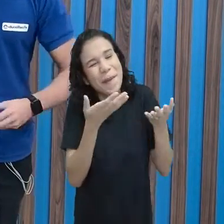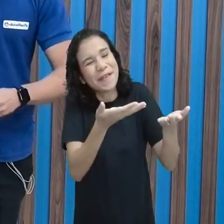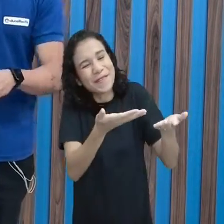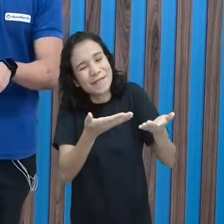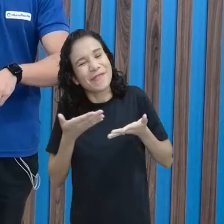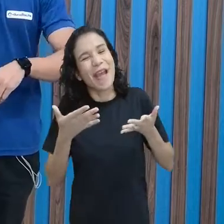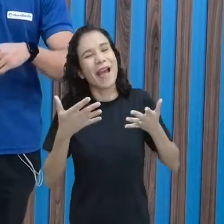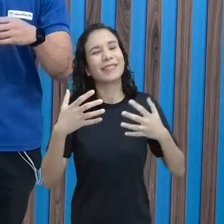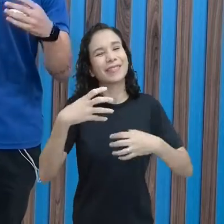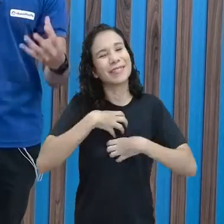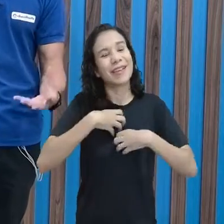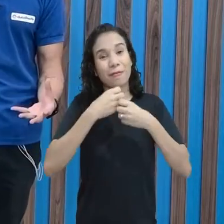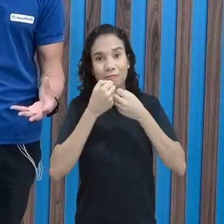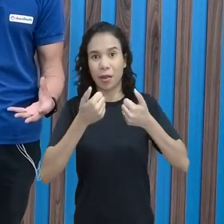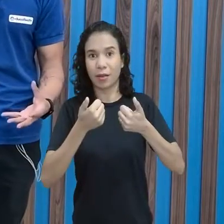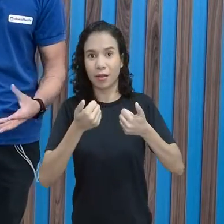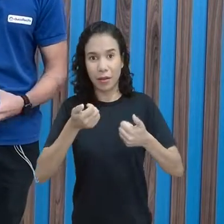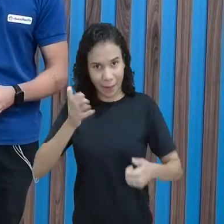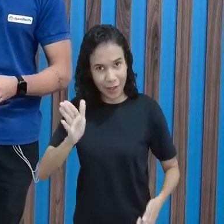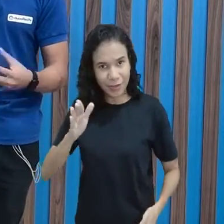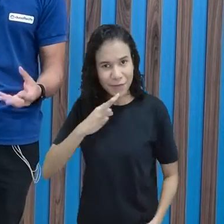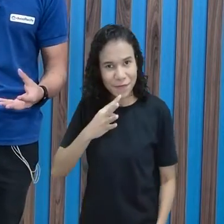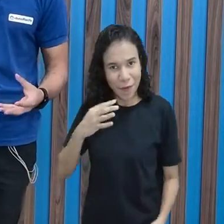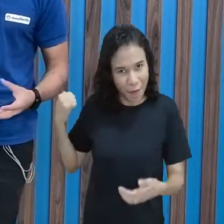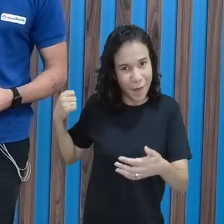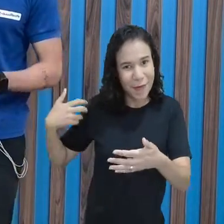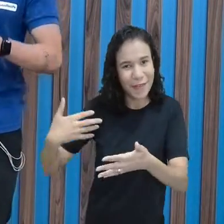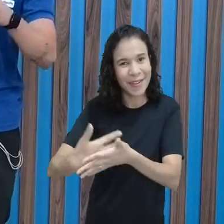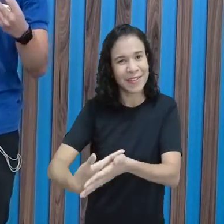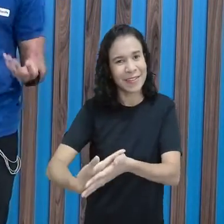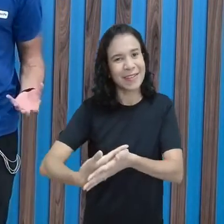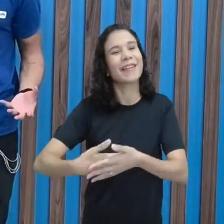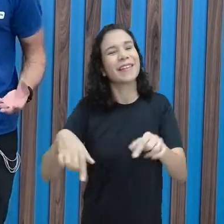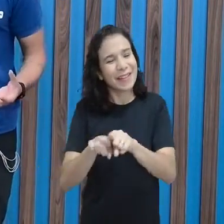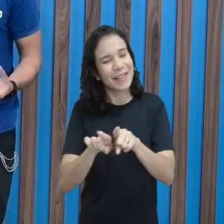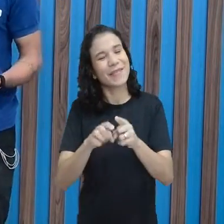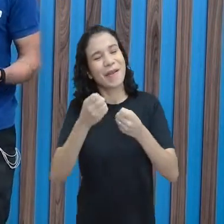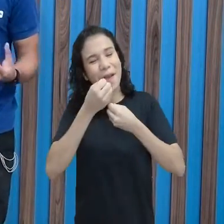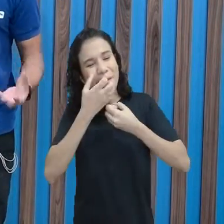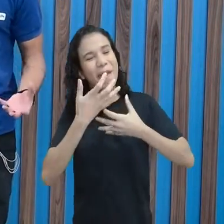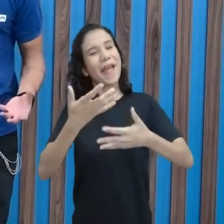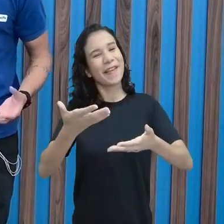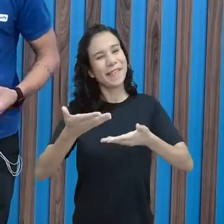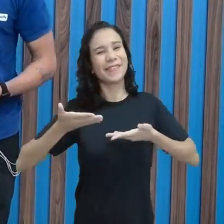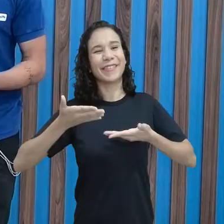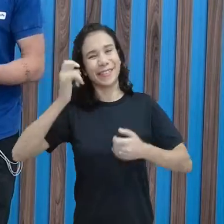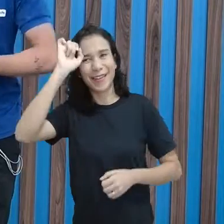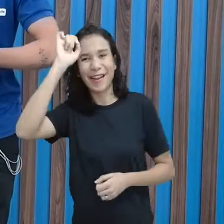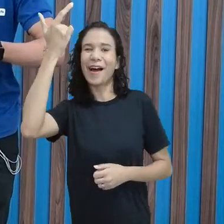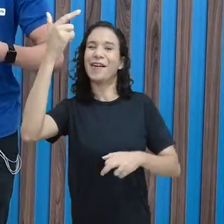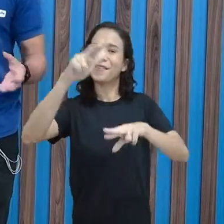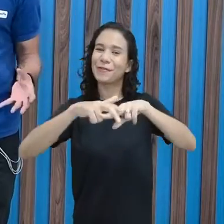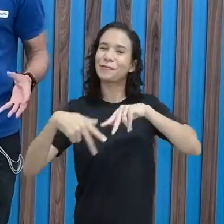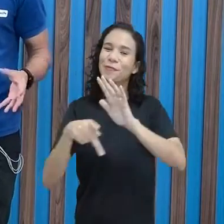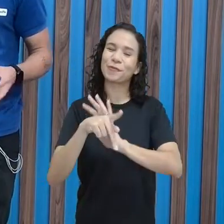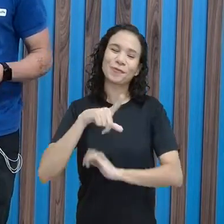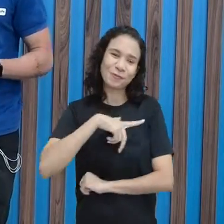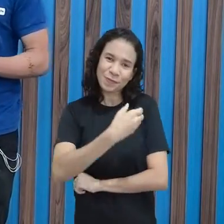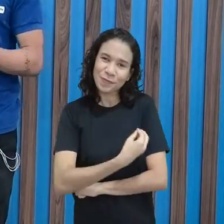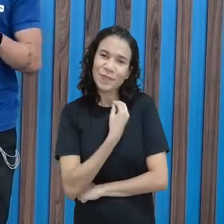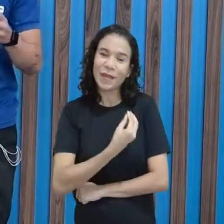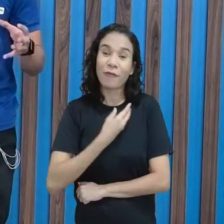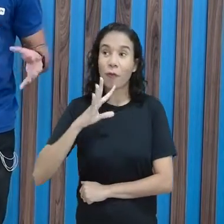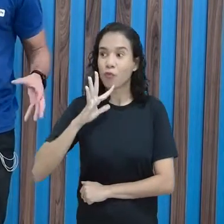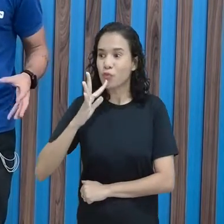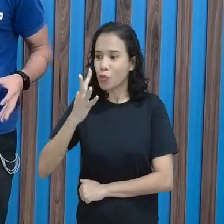Se você já estava com a gente, nos acompanhando, fique à vontade também, óbvio, para desfrutar de